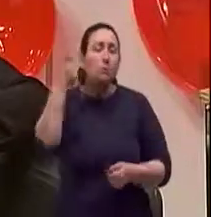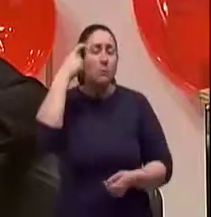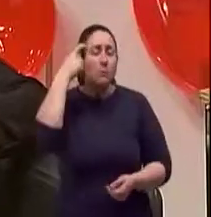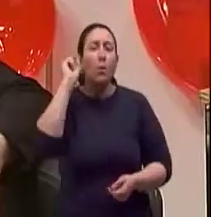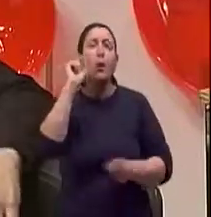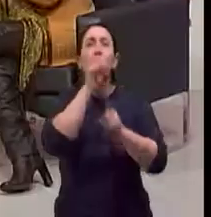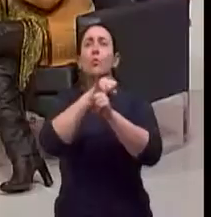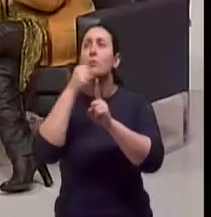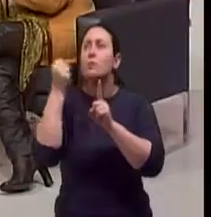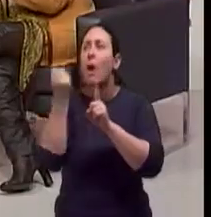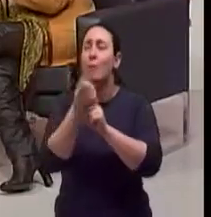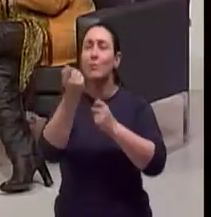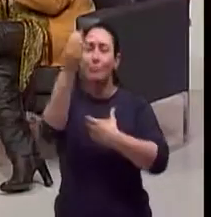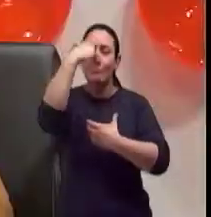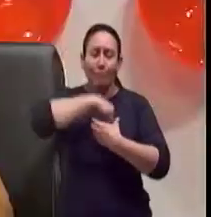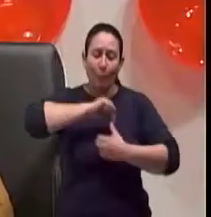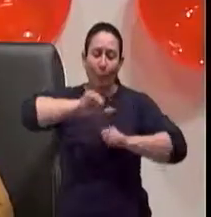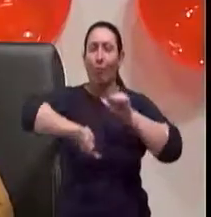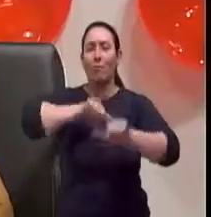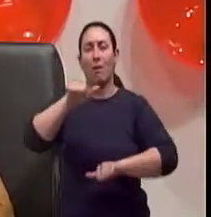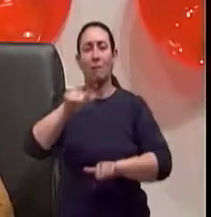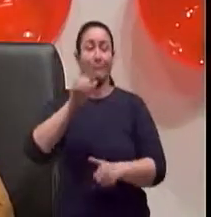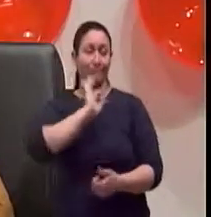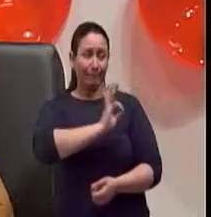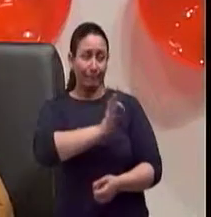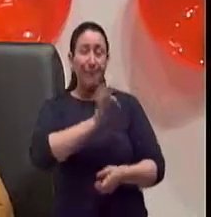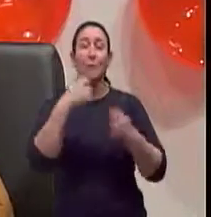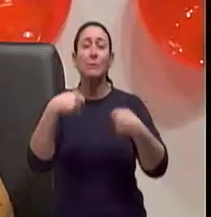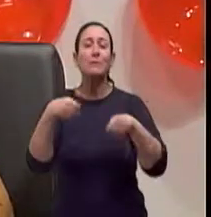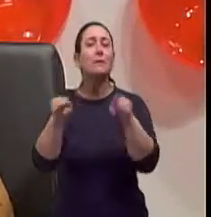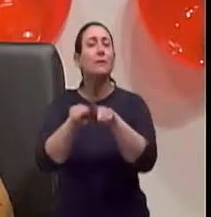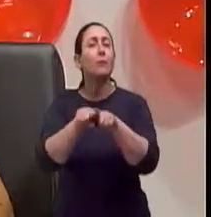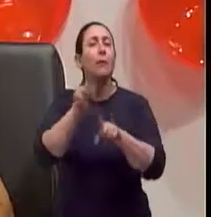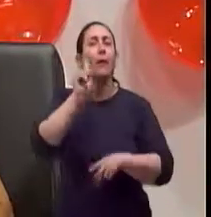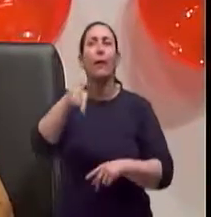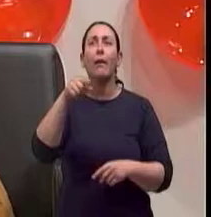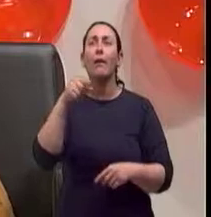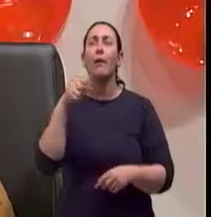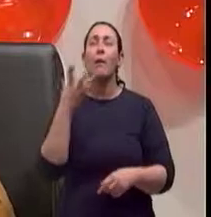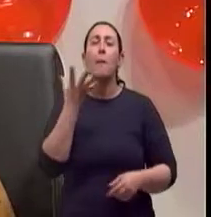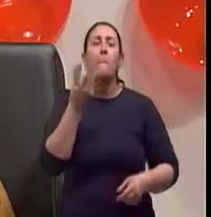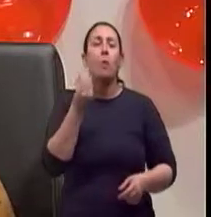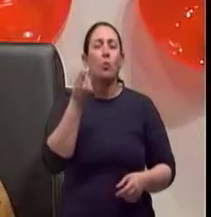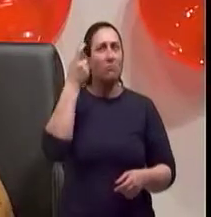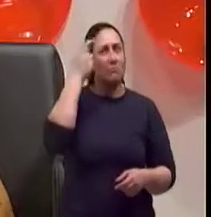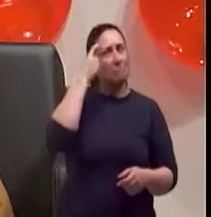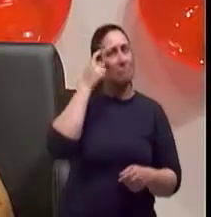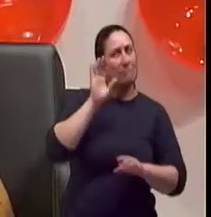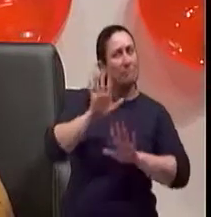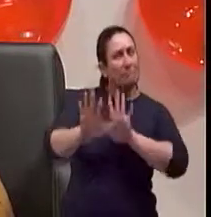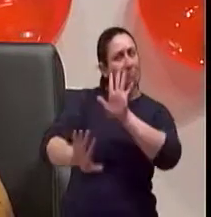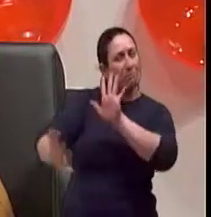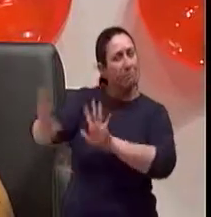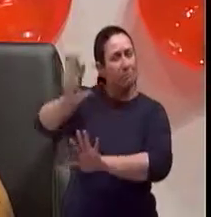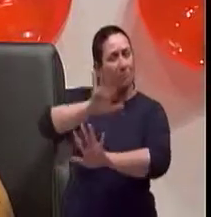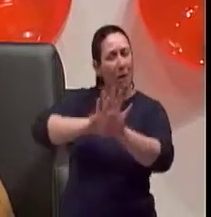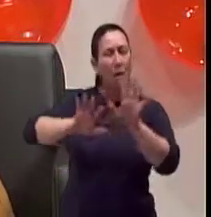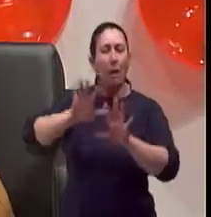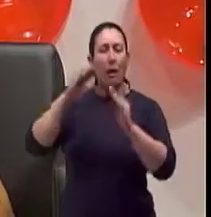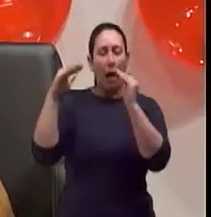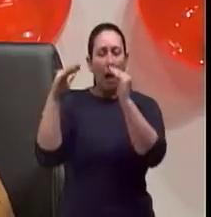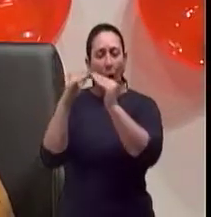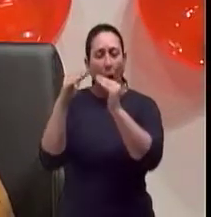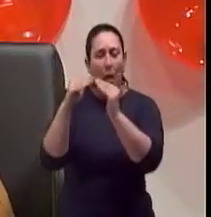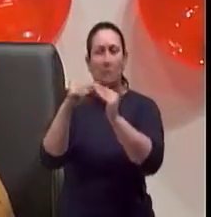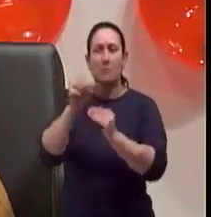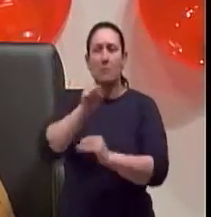interno. E desmistificar aquela colocação muito antiga de que asilo, inclusive a palavra que assusta, tem